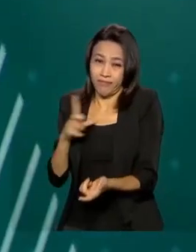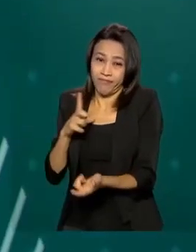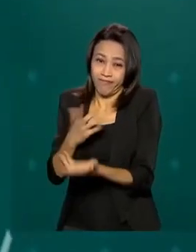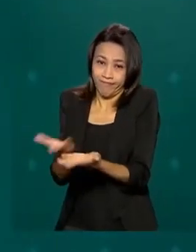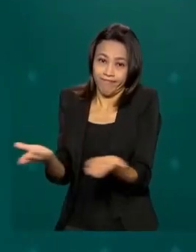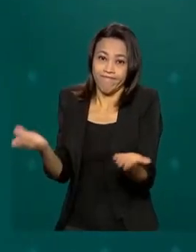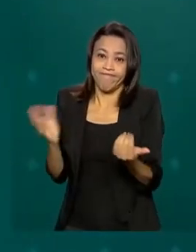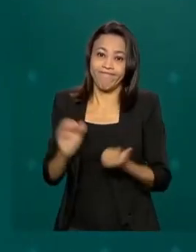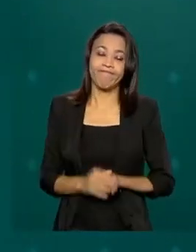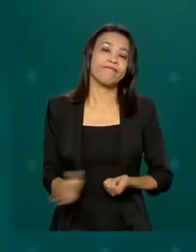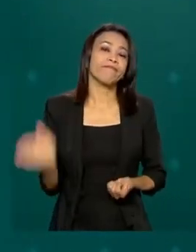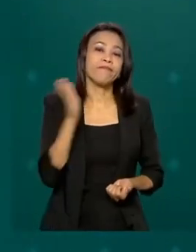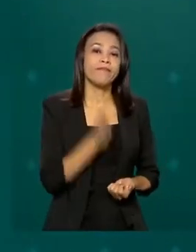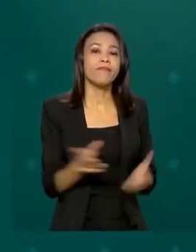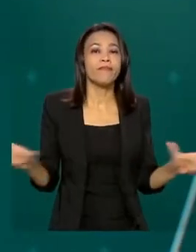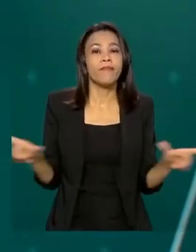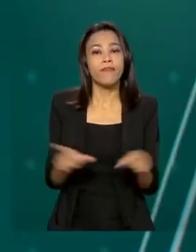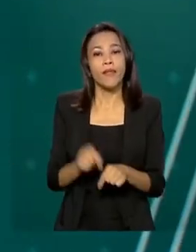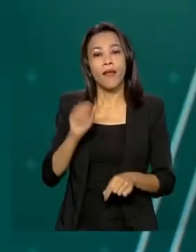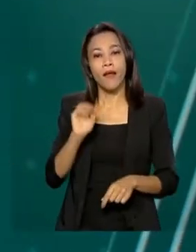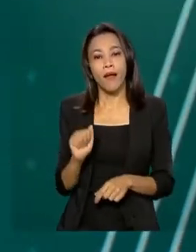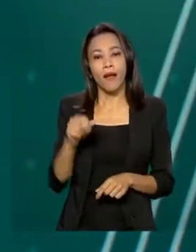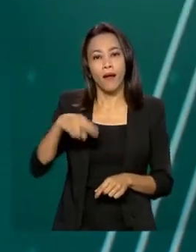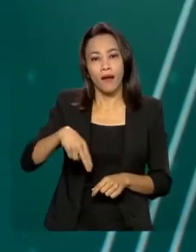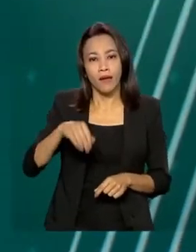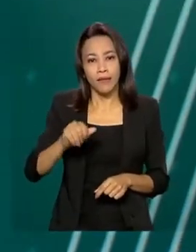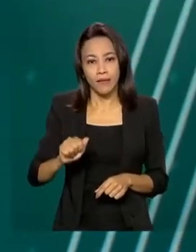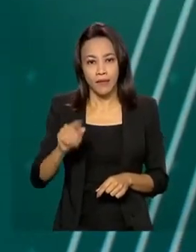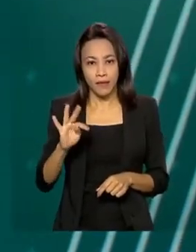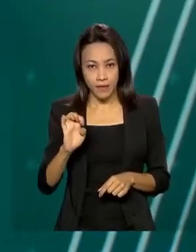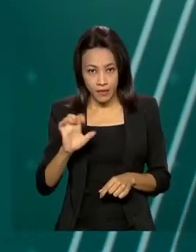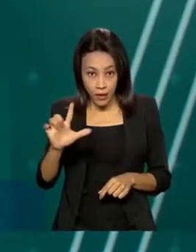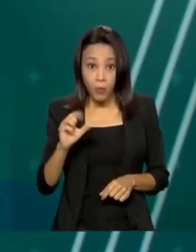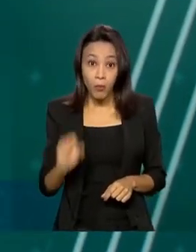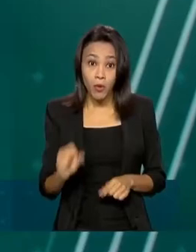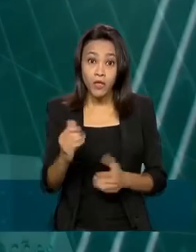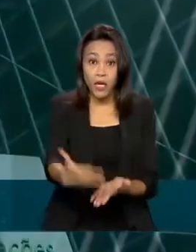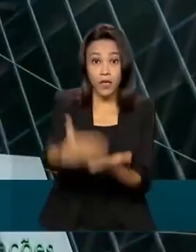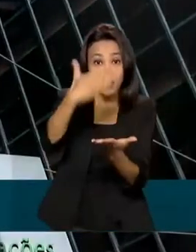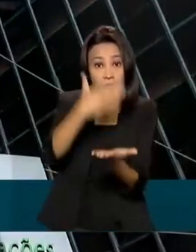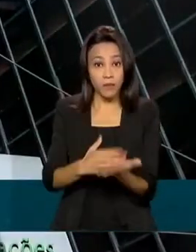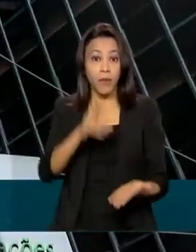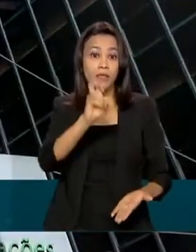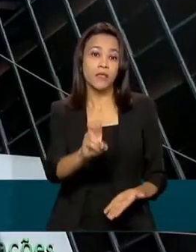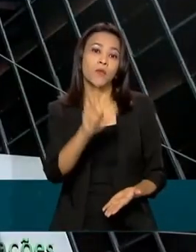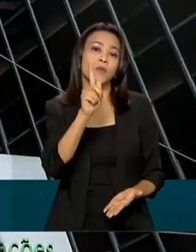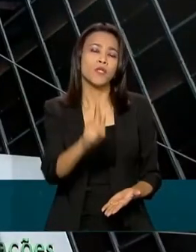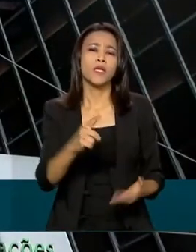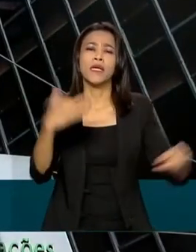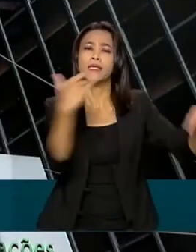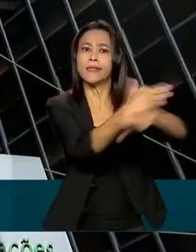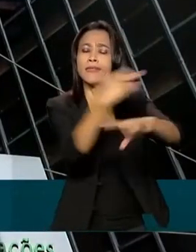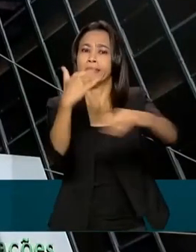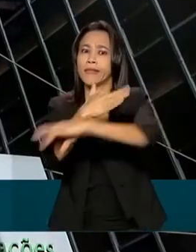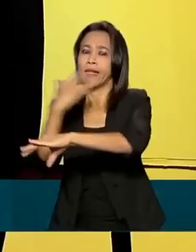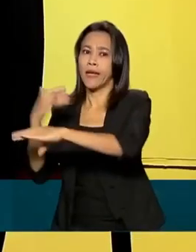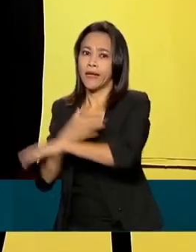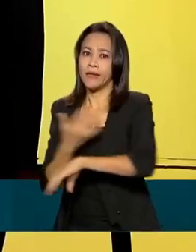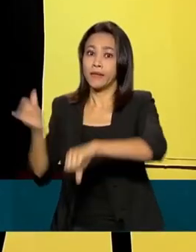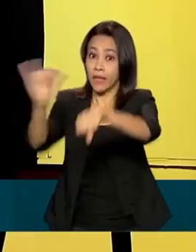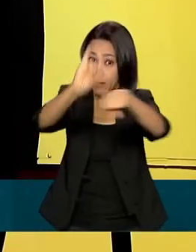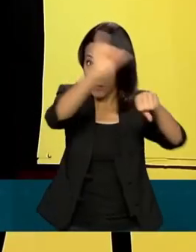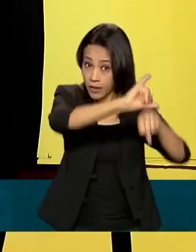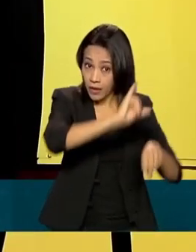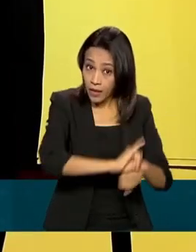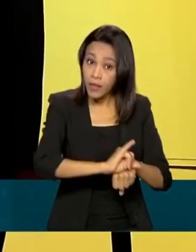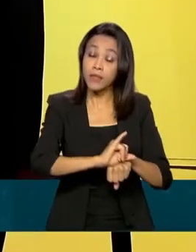A Anatel pode antecipar a chegada do 5G em regiões metropolitanas de capitais e no entorno